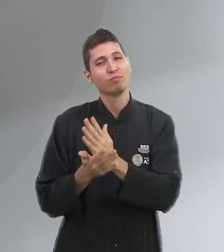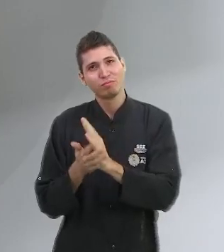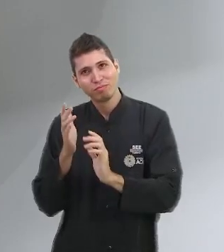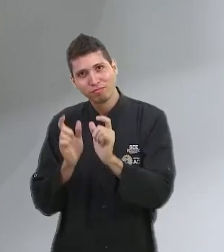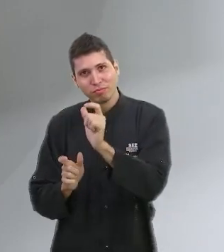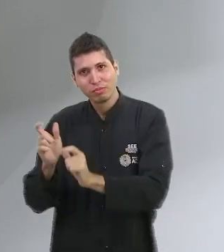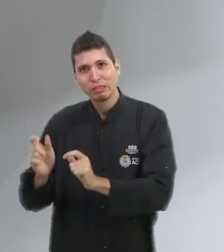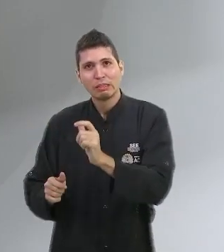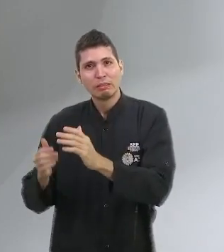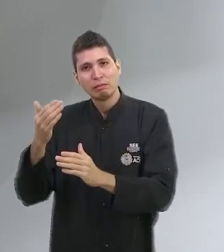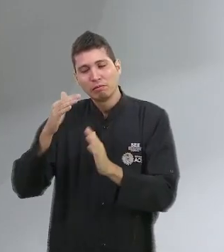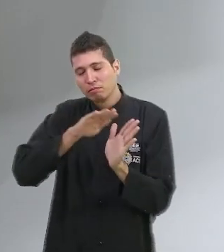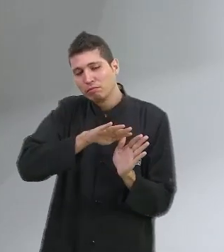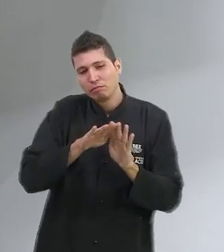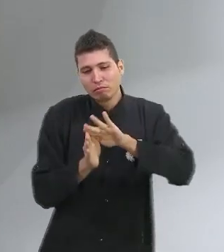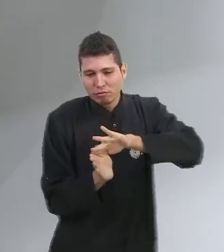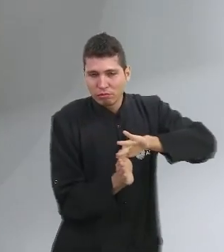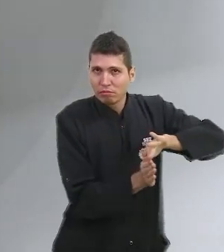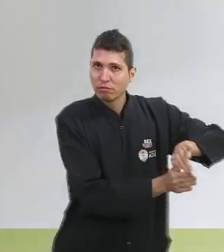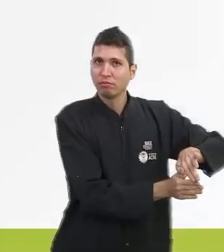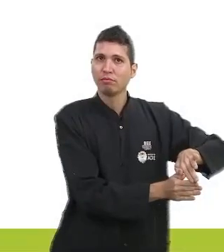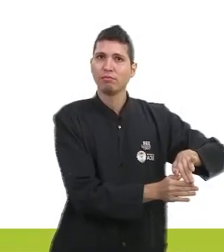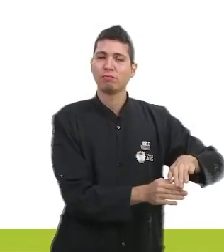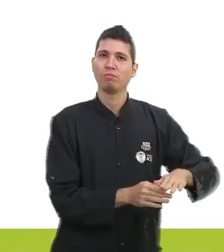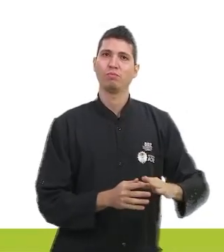agora nós vamos para a nossa aula.